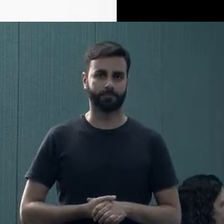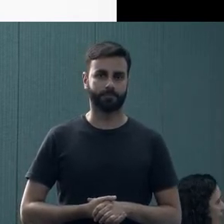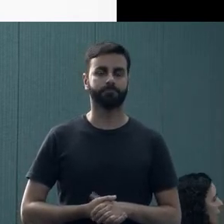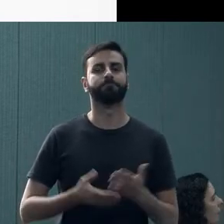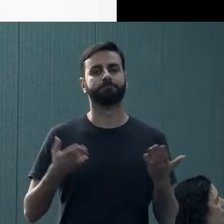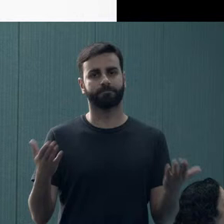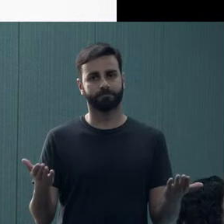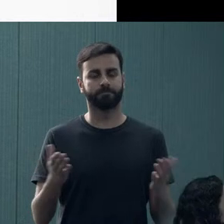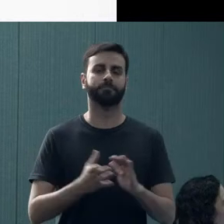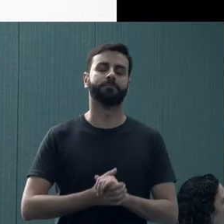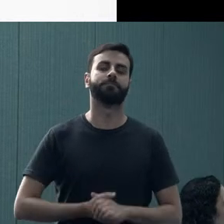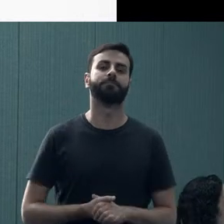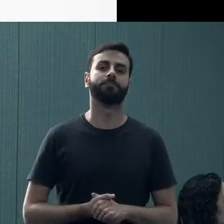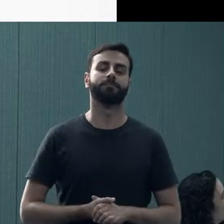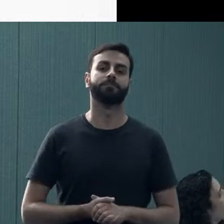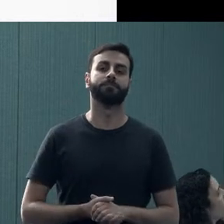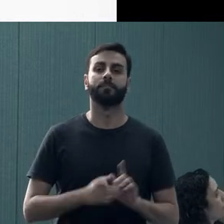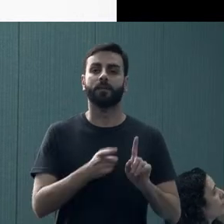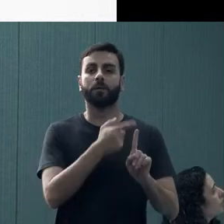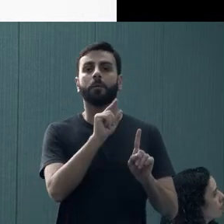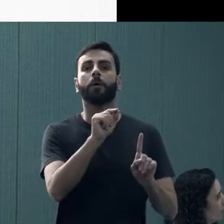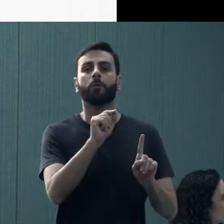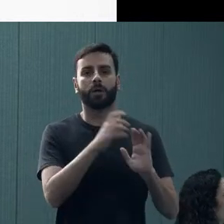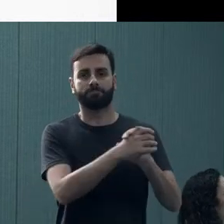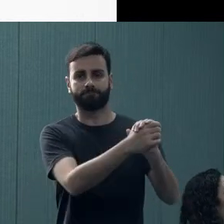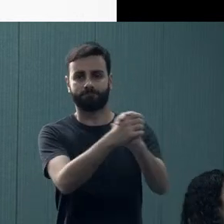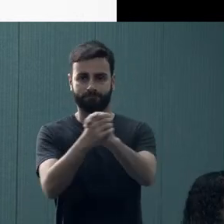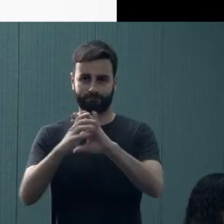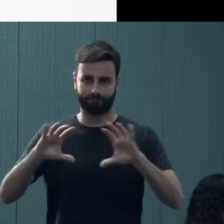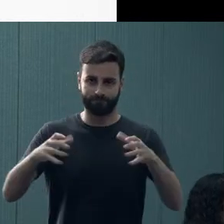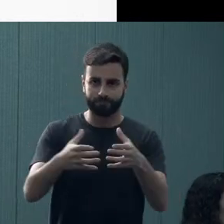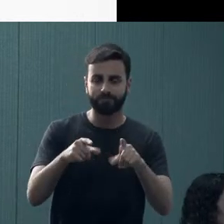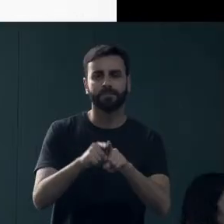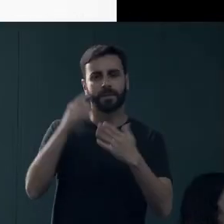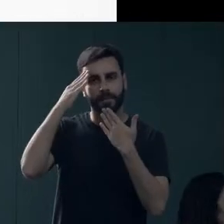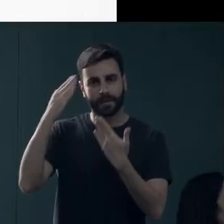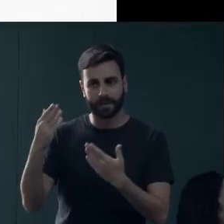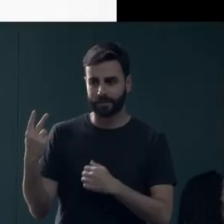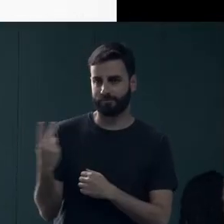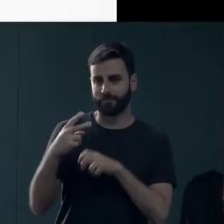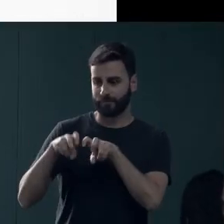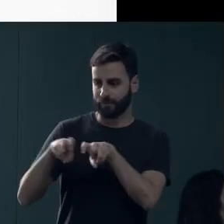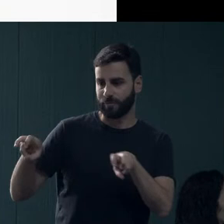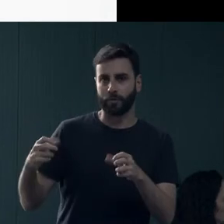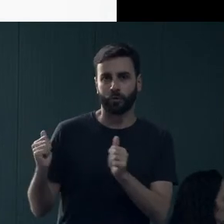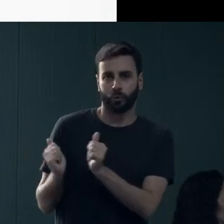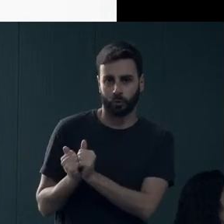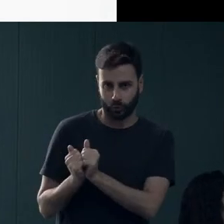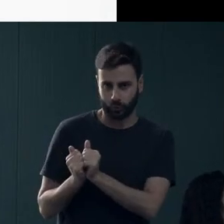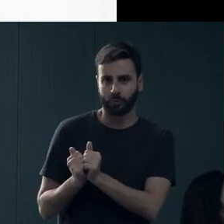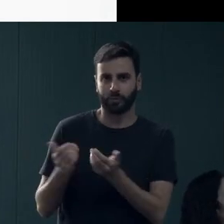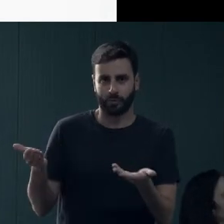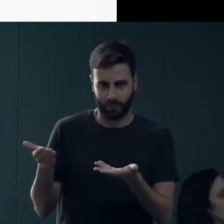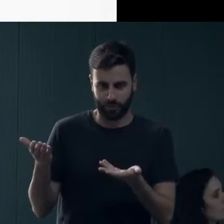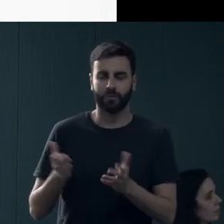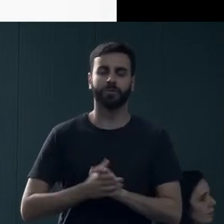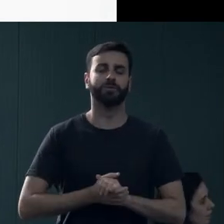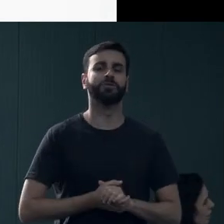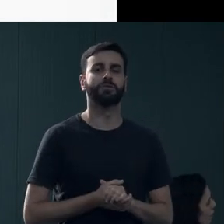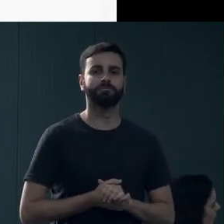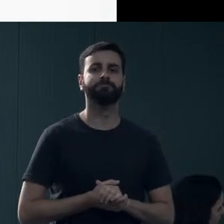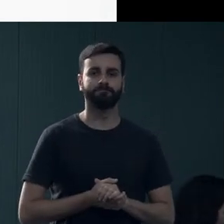Bom, primeiro, gostaria de cumprimentar a todos, agradecer ao Felipe, agradecer à Michelle pela oportunidade,